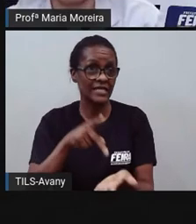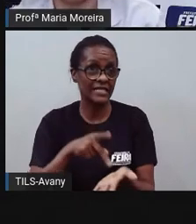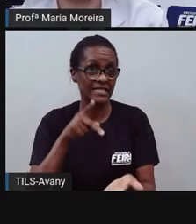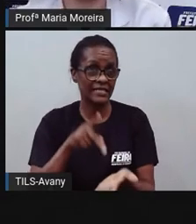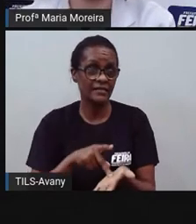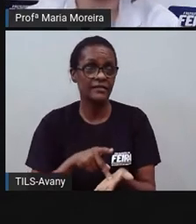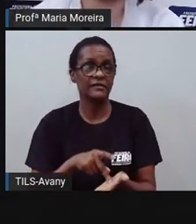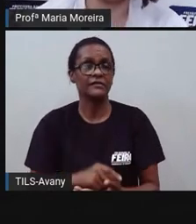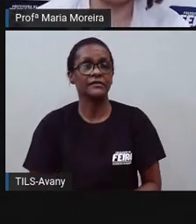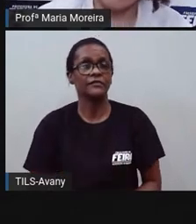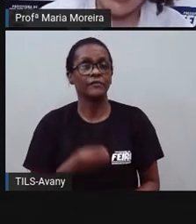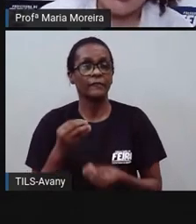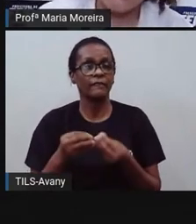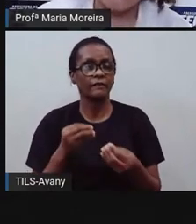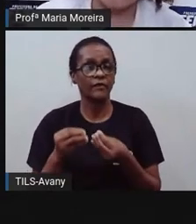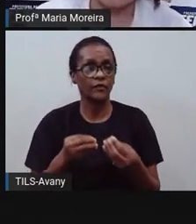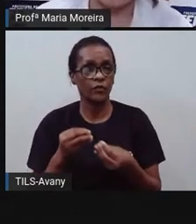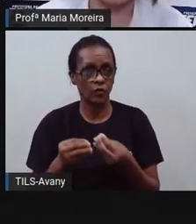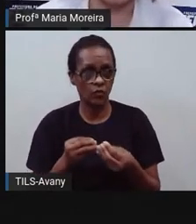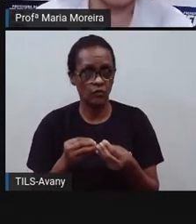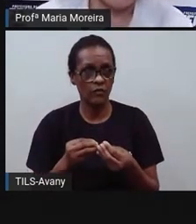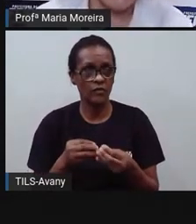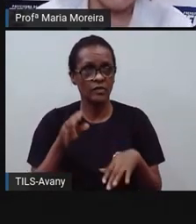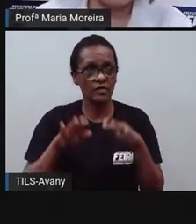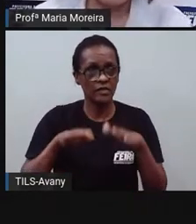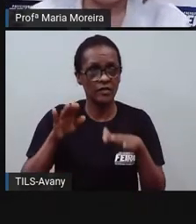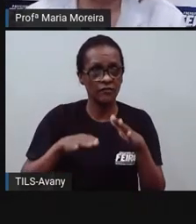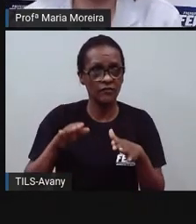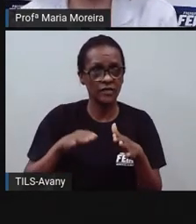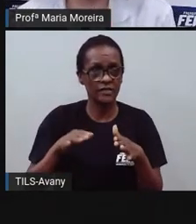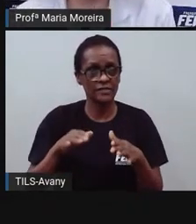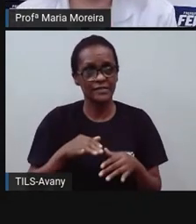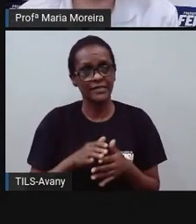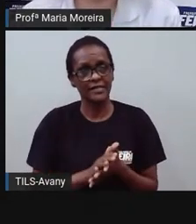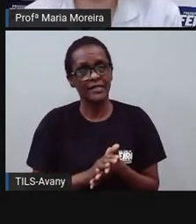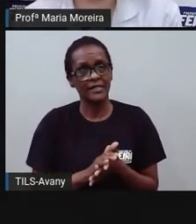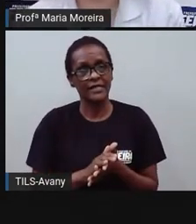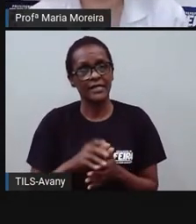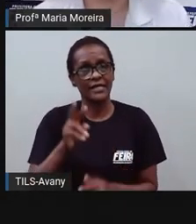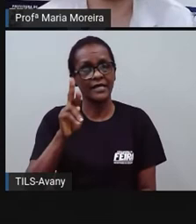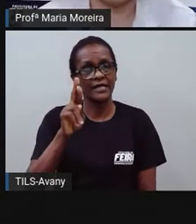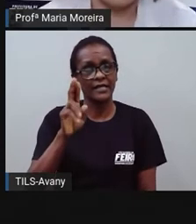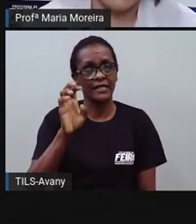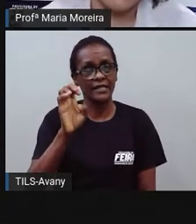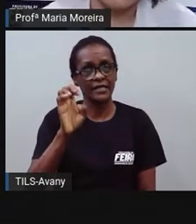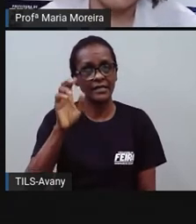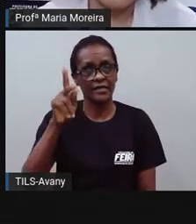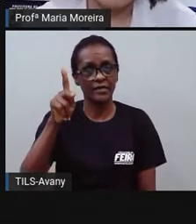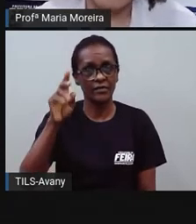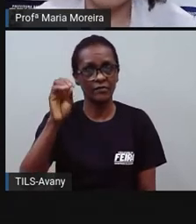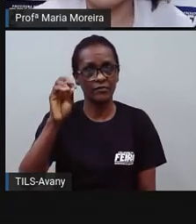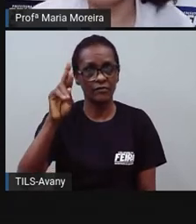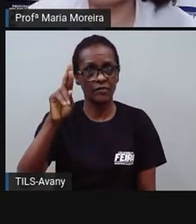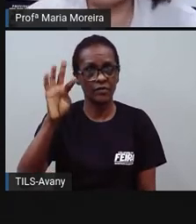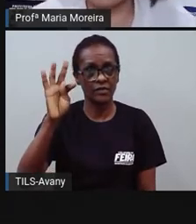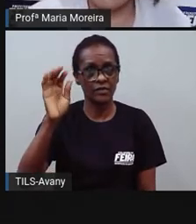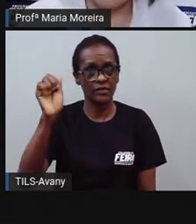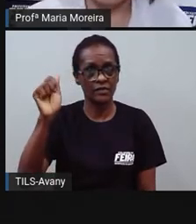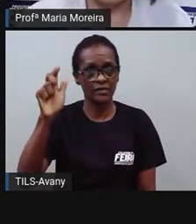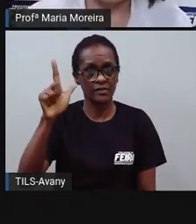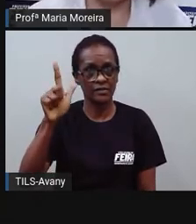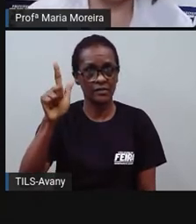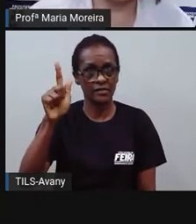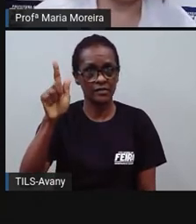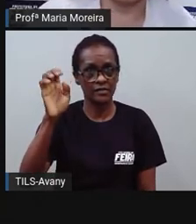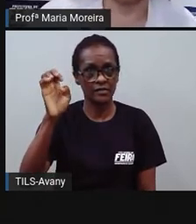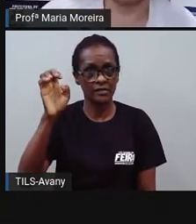aprofunda-se mais sobre os temas sociais e de interesse da sociedade. Bom, o que a gente tem aqui?